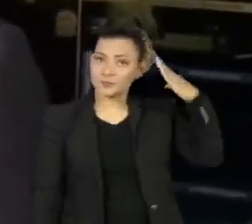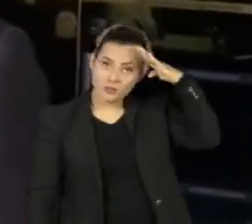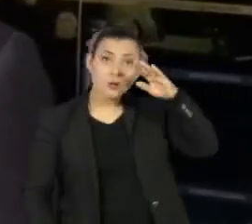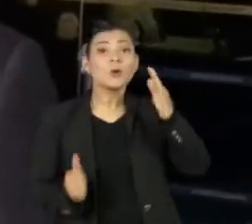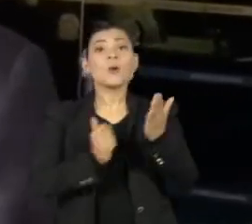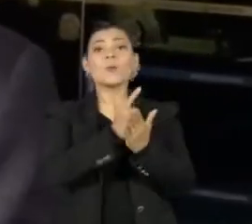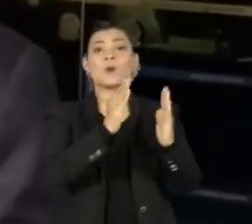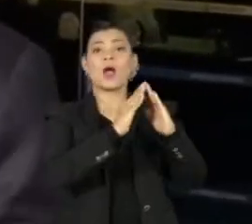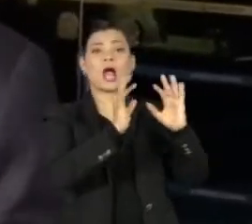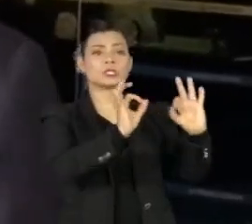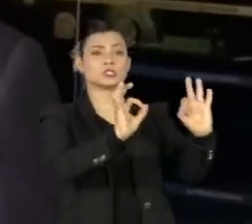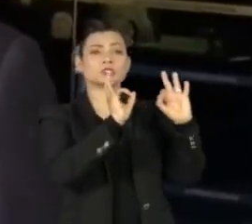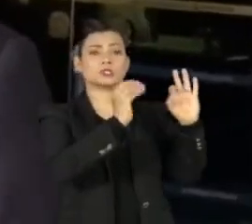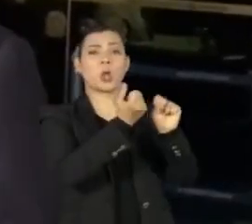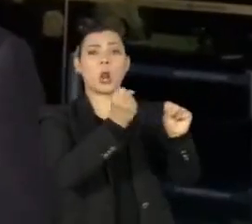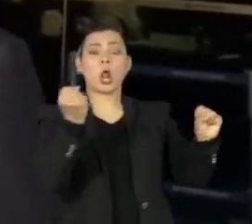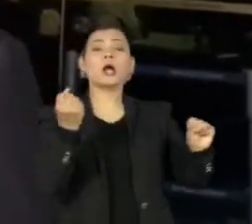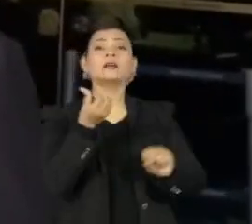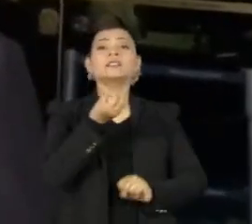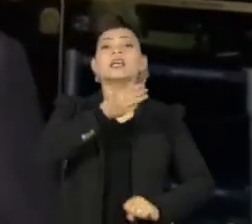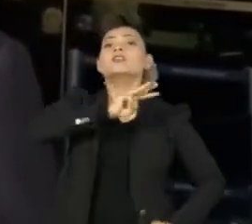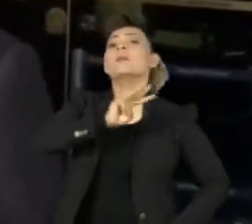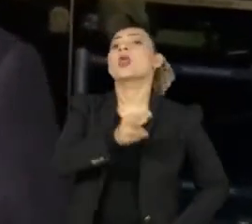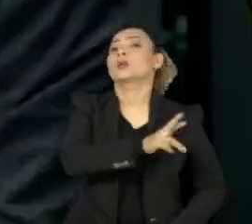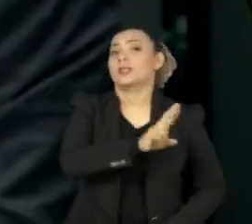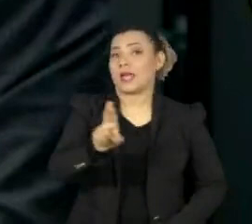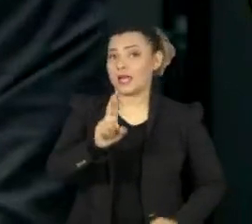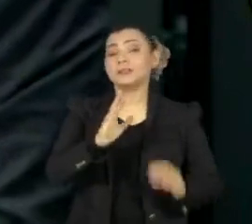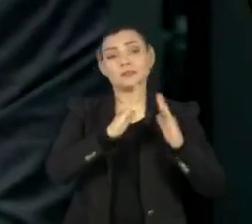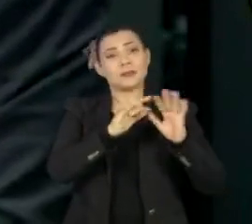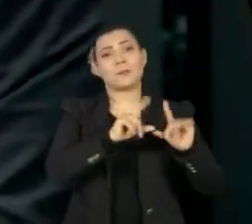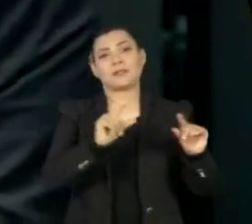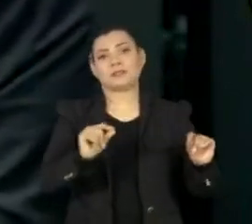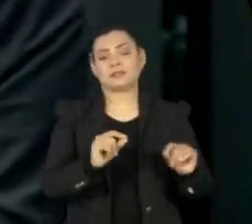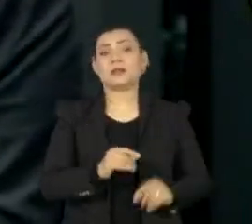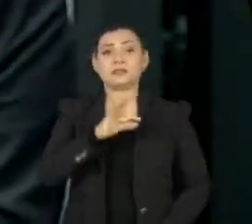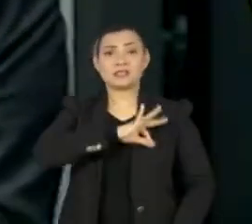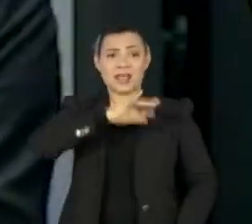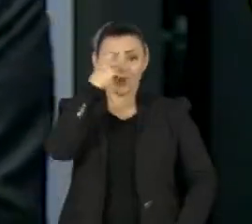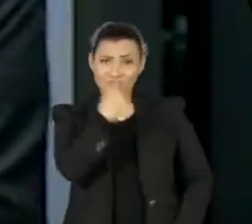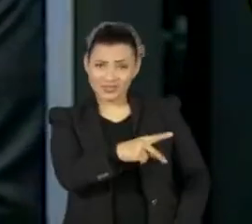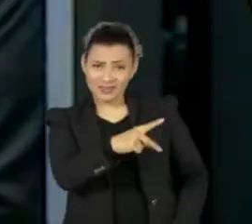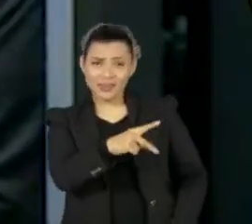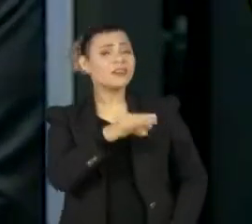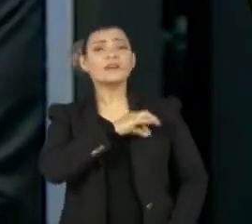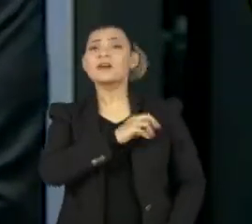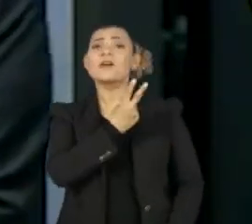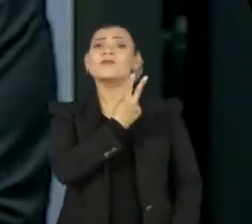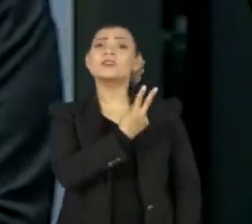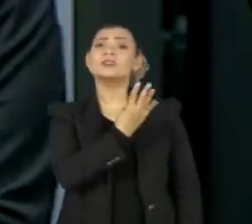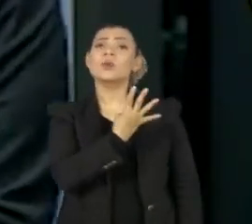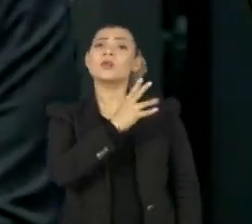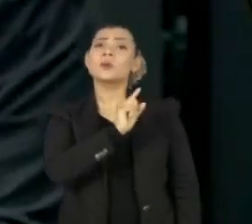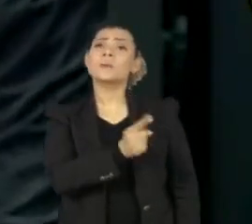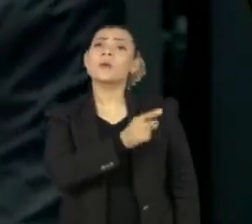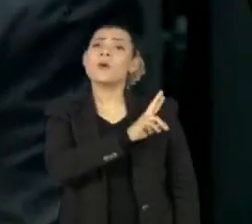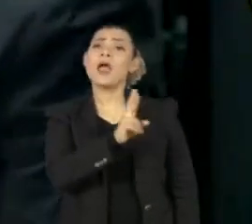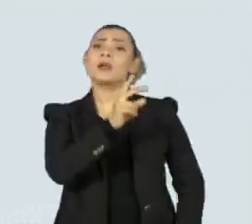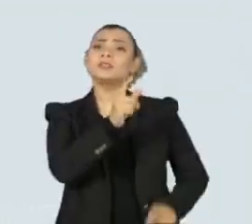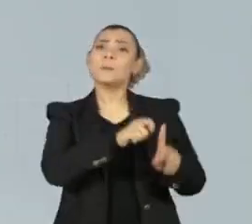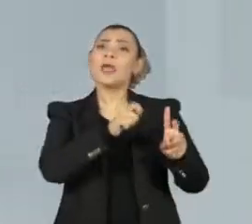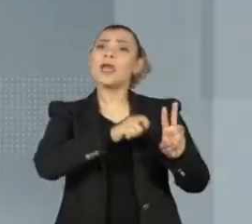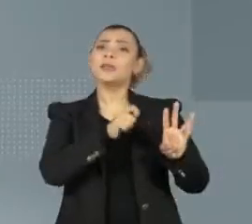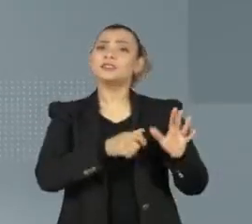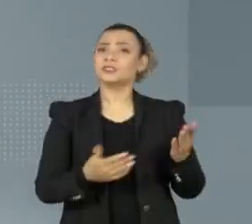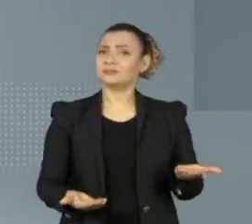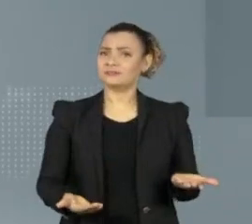comprou outra mansão em Brasília por 6 milhões de reais. O salário de Flávio como parlamentar é de 24 mil reais mensais.